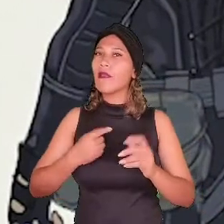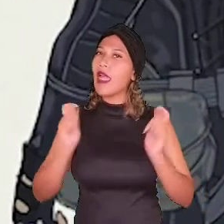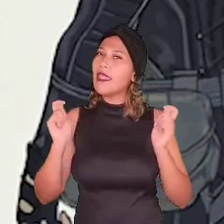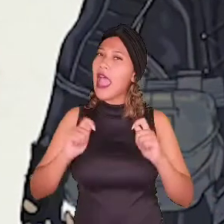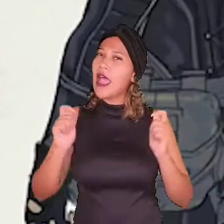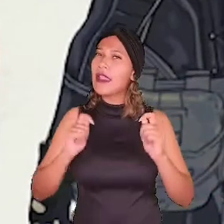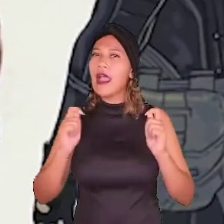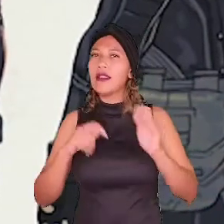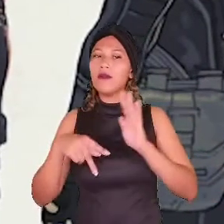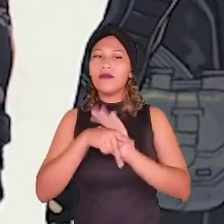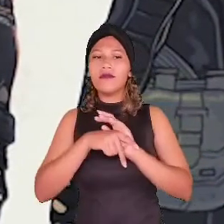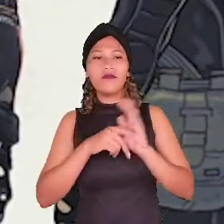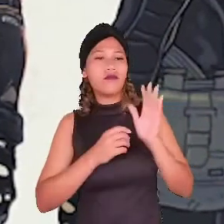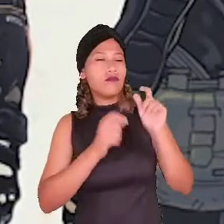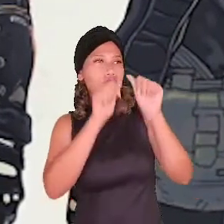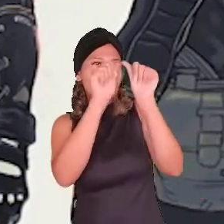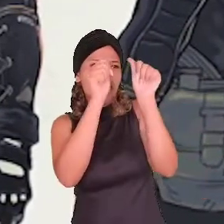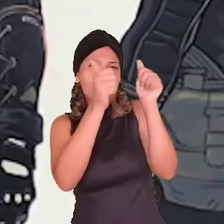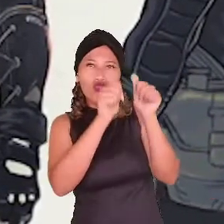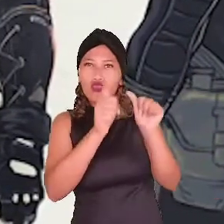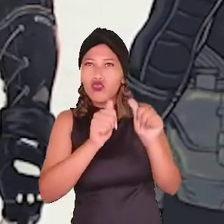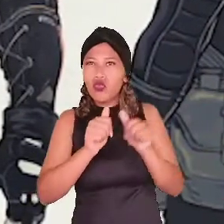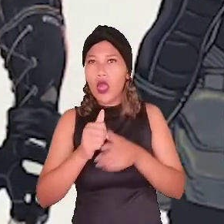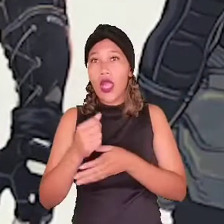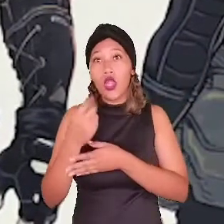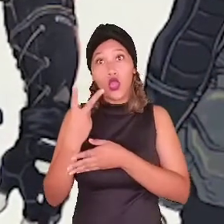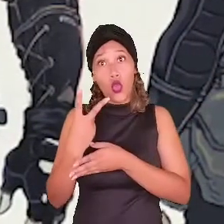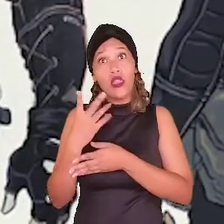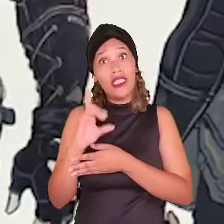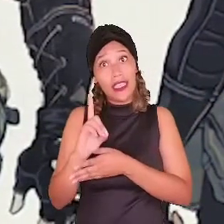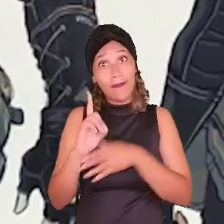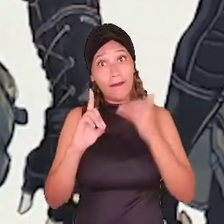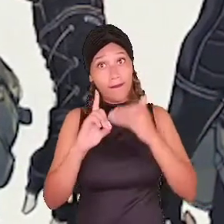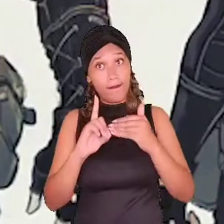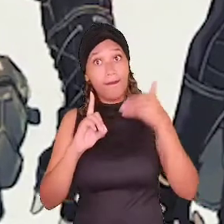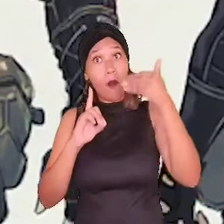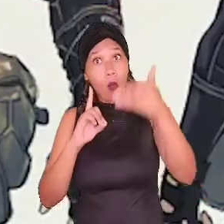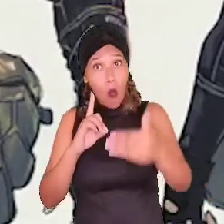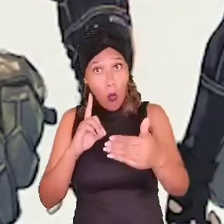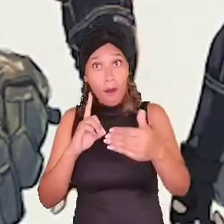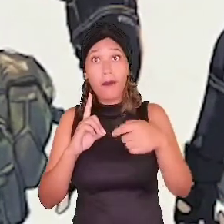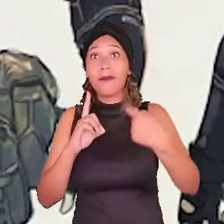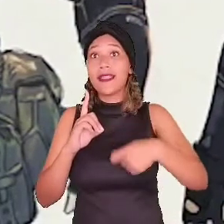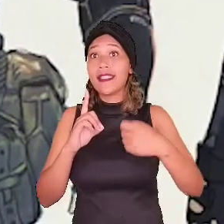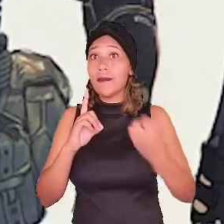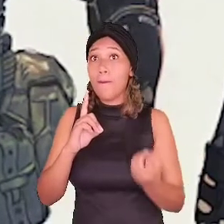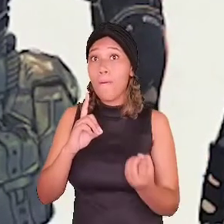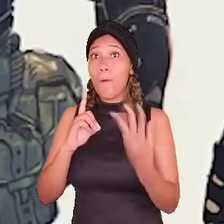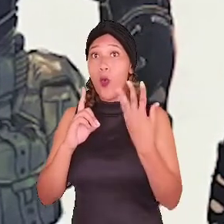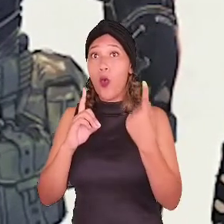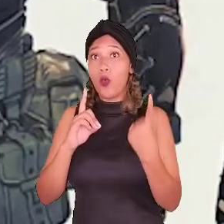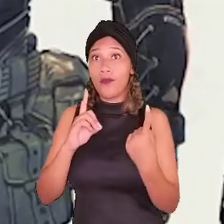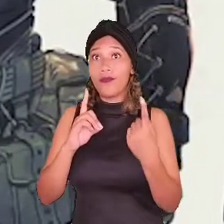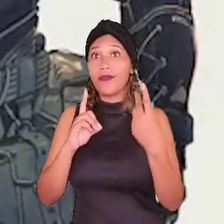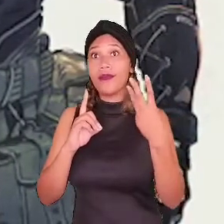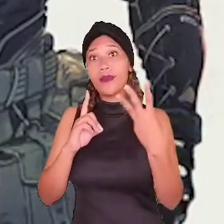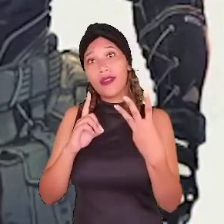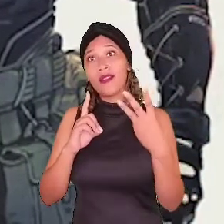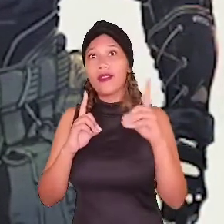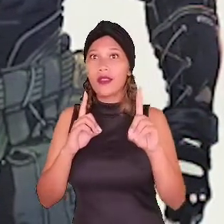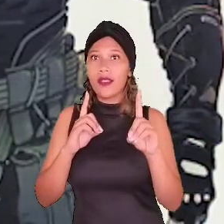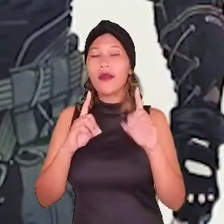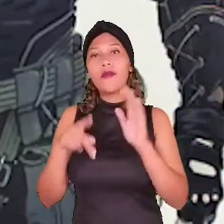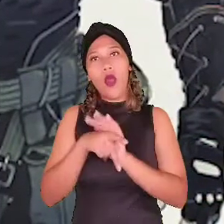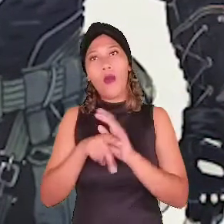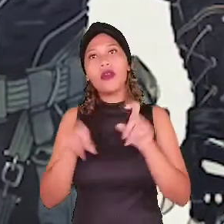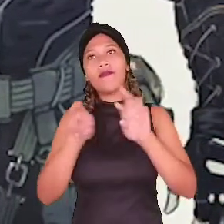eles podem seguir um estilo para criar um esboço em 2D. Já na segunda etapa, eles criam os personagens em modelos